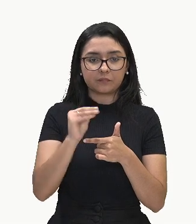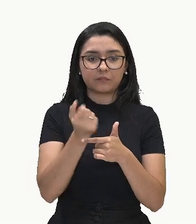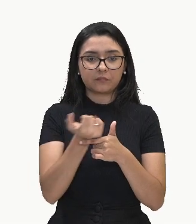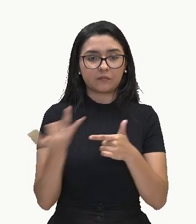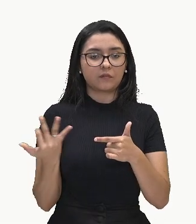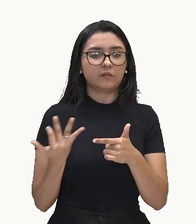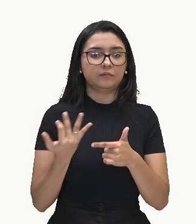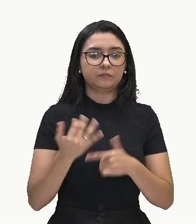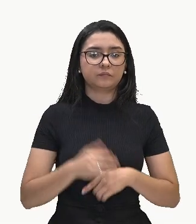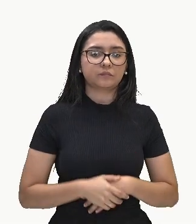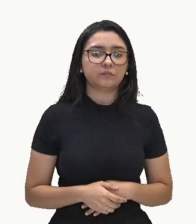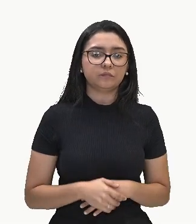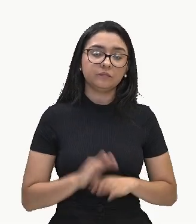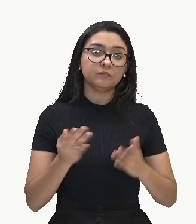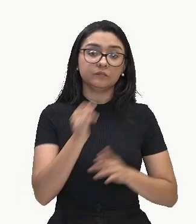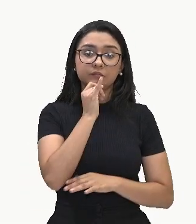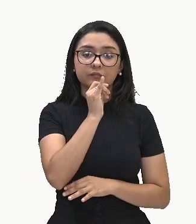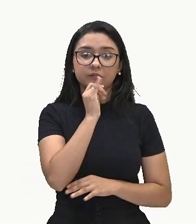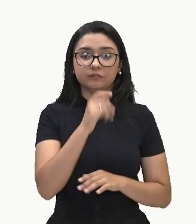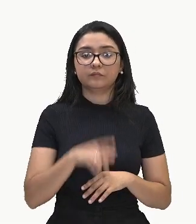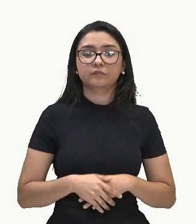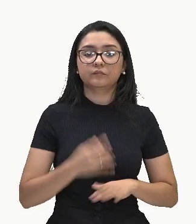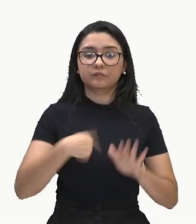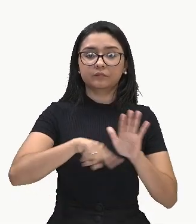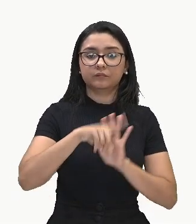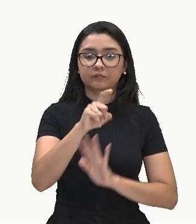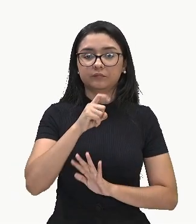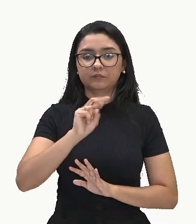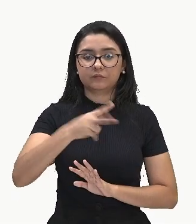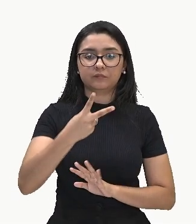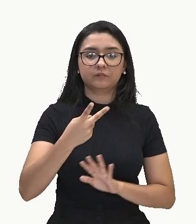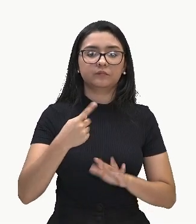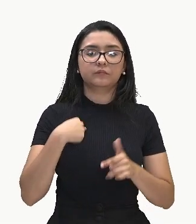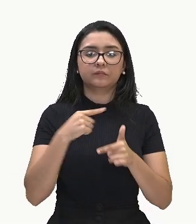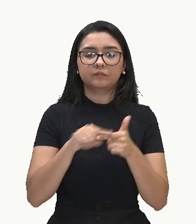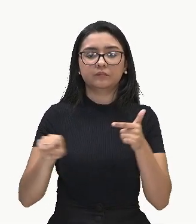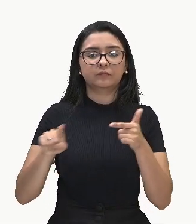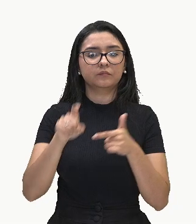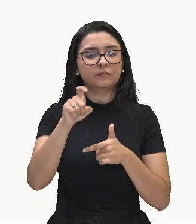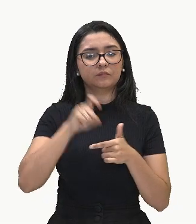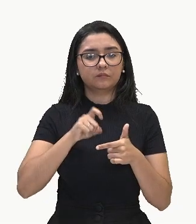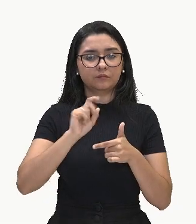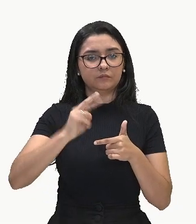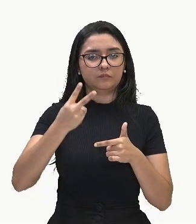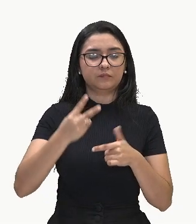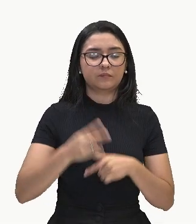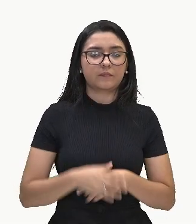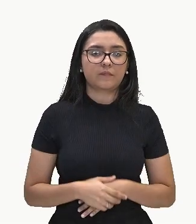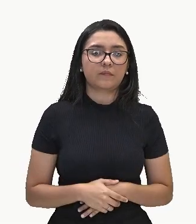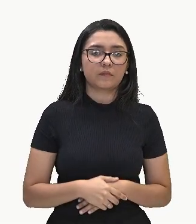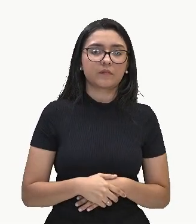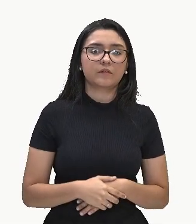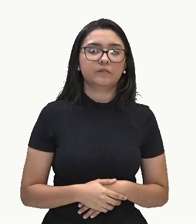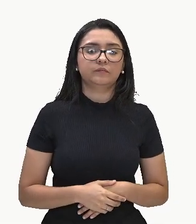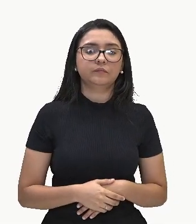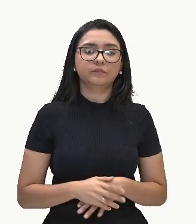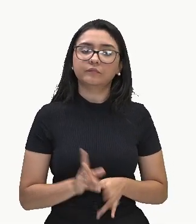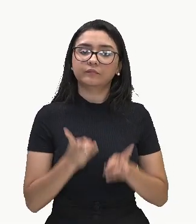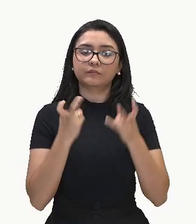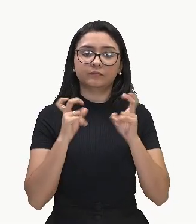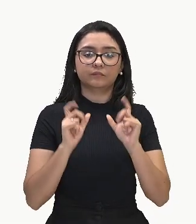Então, menos X², dividido por X². Ó,